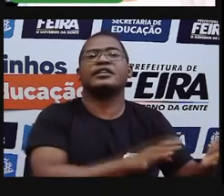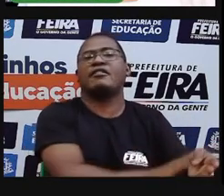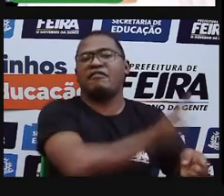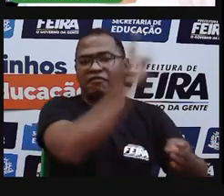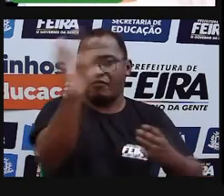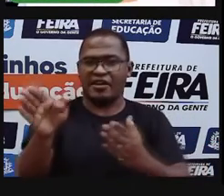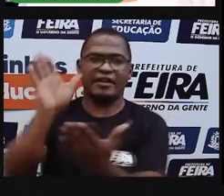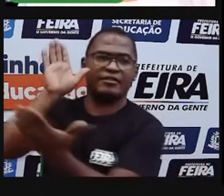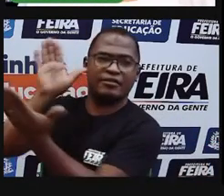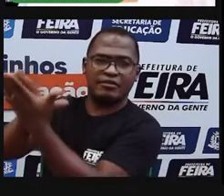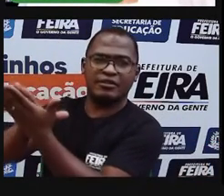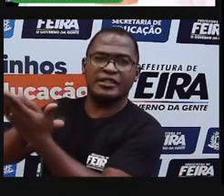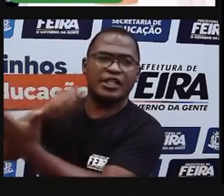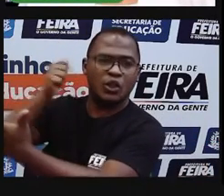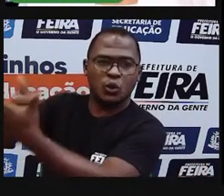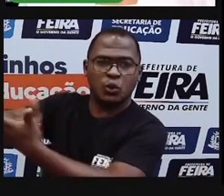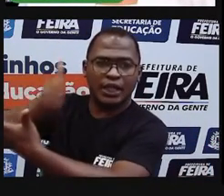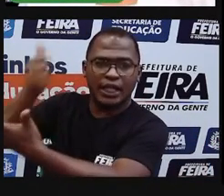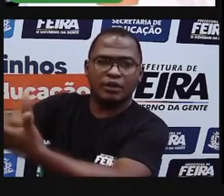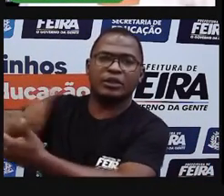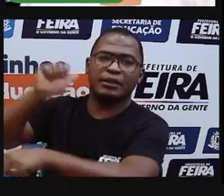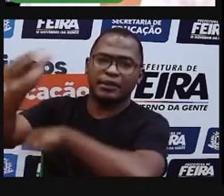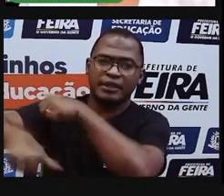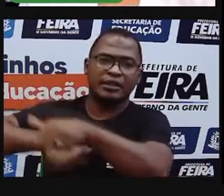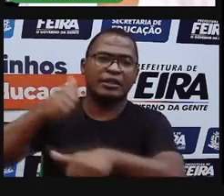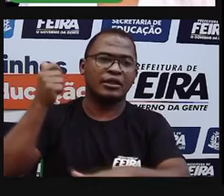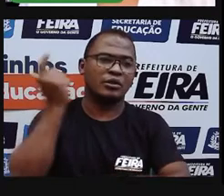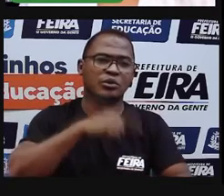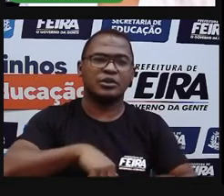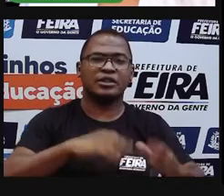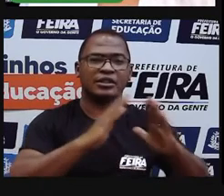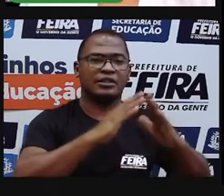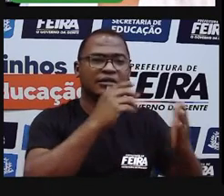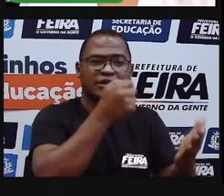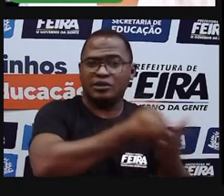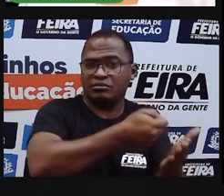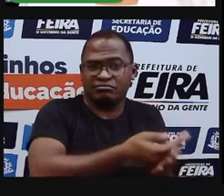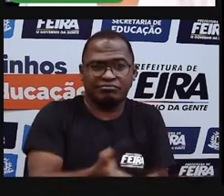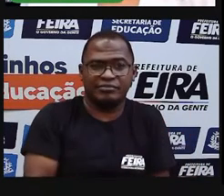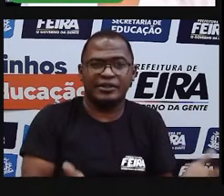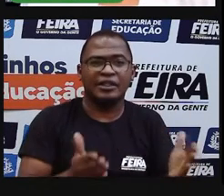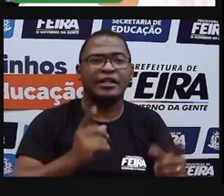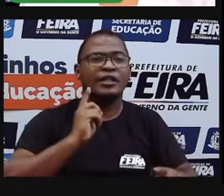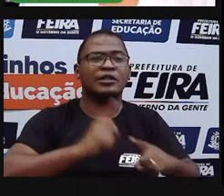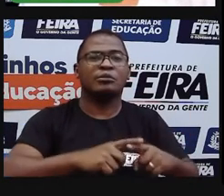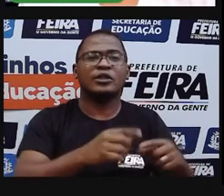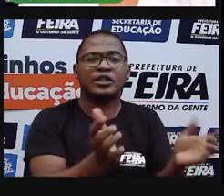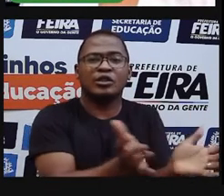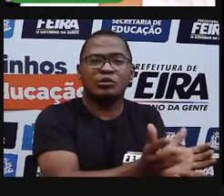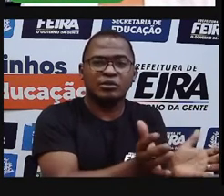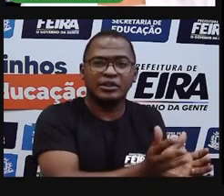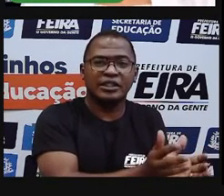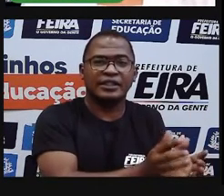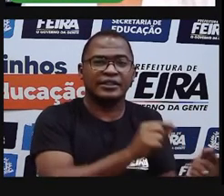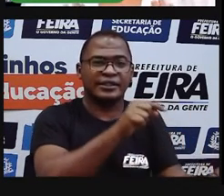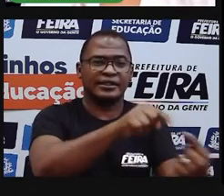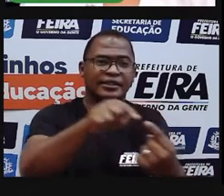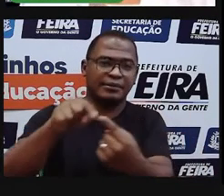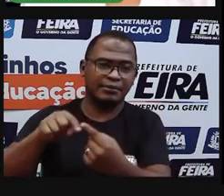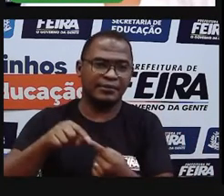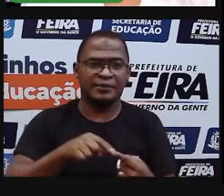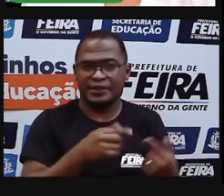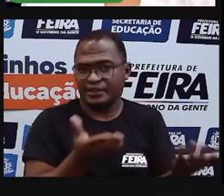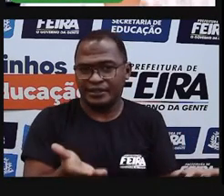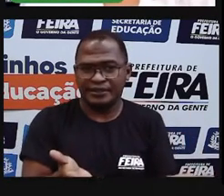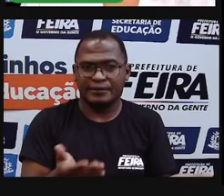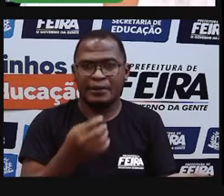E aí, falando em comunidade, né? É falar da nossa terra. Por quê? É algo que nos identifica, que faz parte